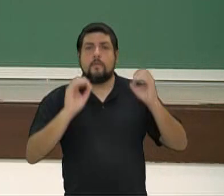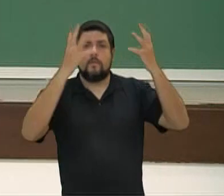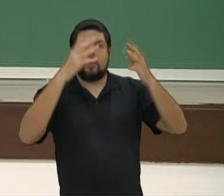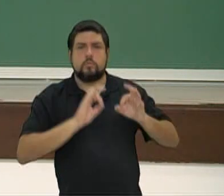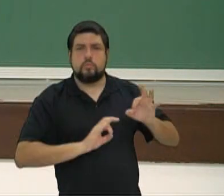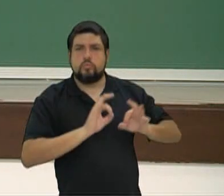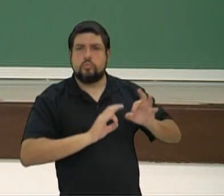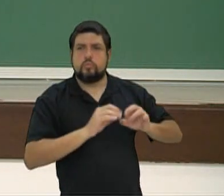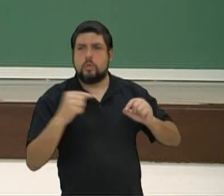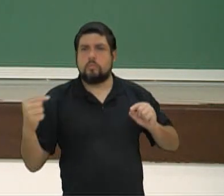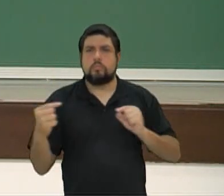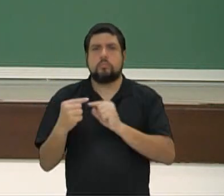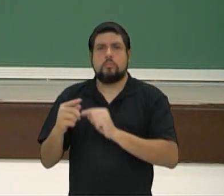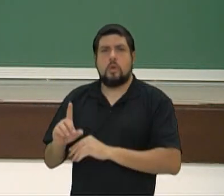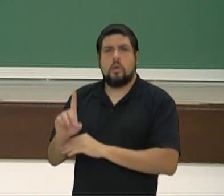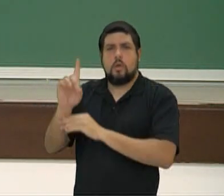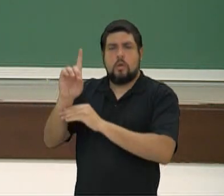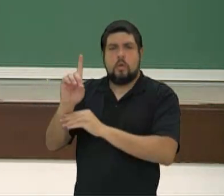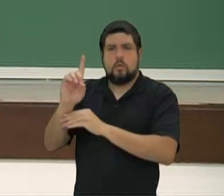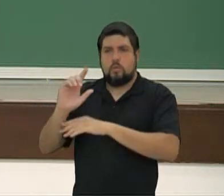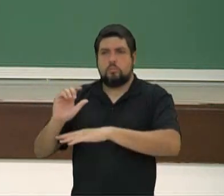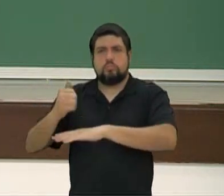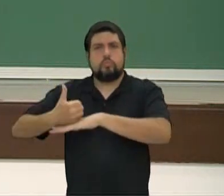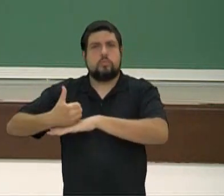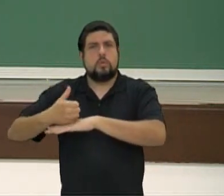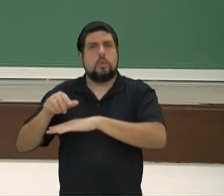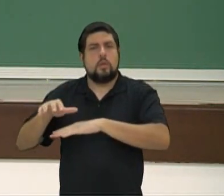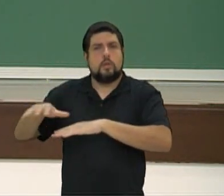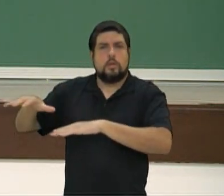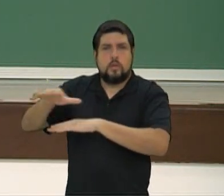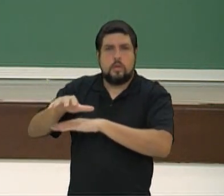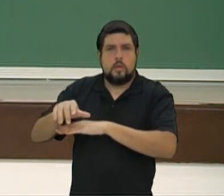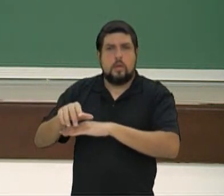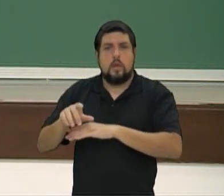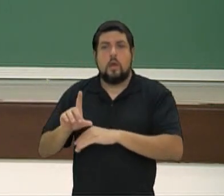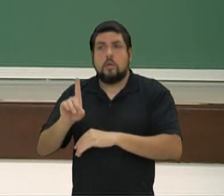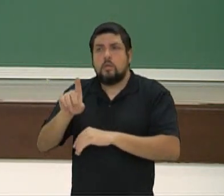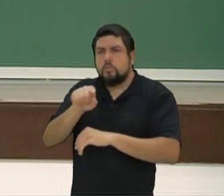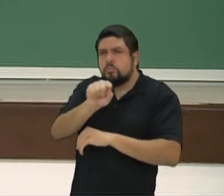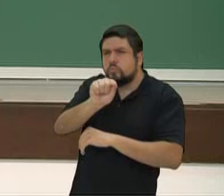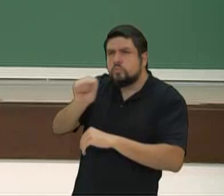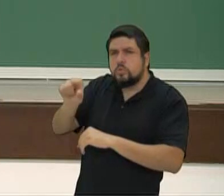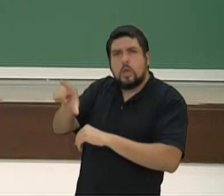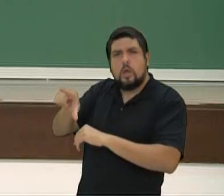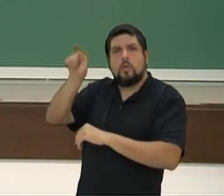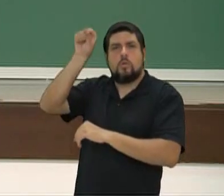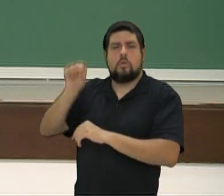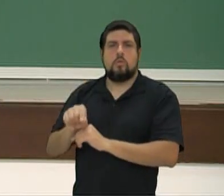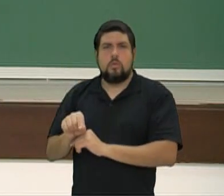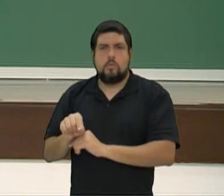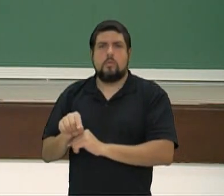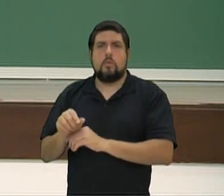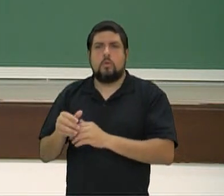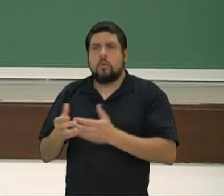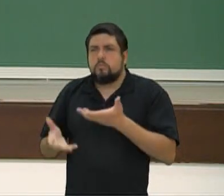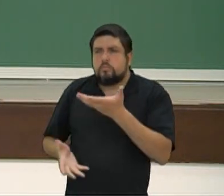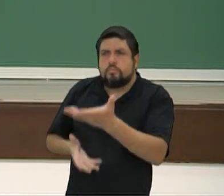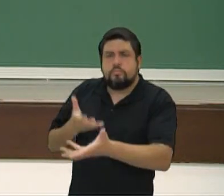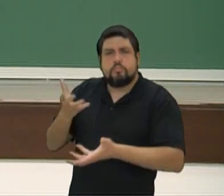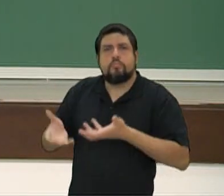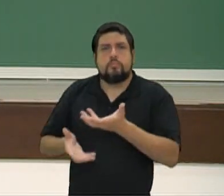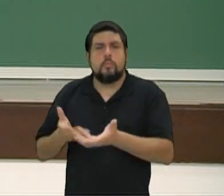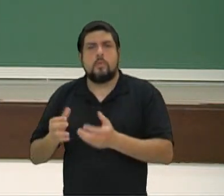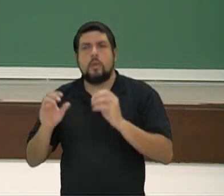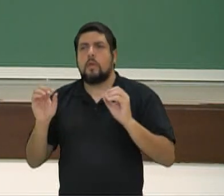Deus, ao Deus patrono, ao Deus que eles estão ali optando pelo pedido, enfim, pela festa,